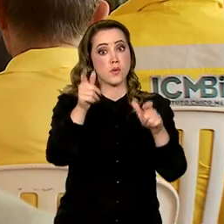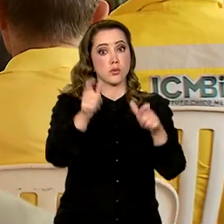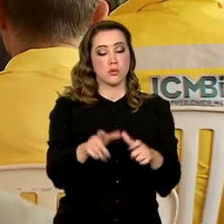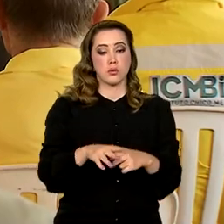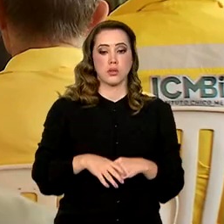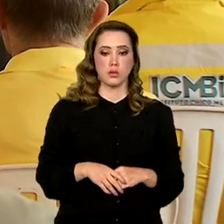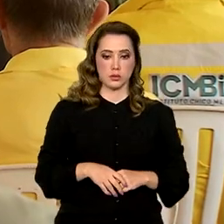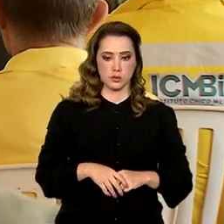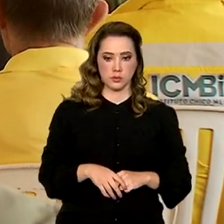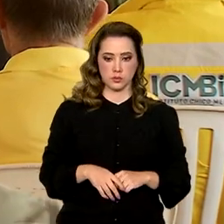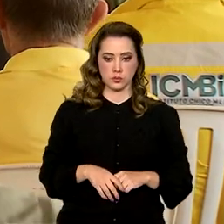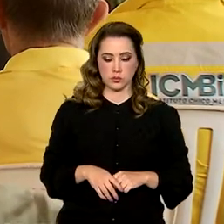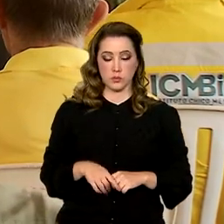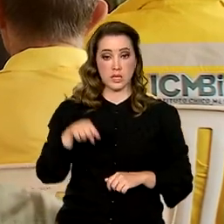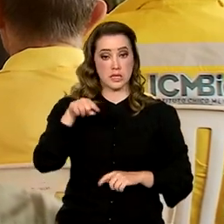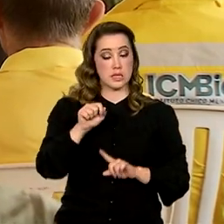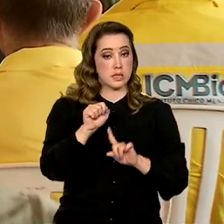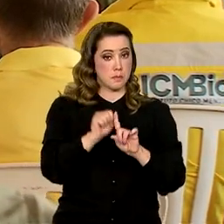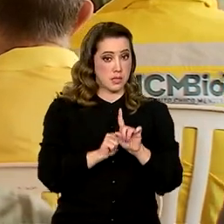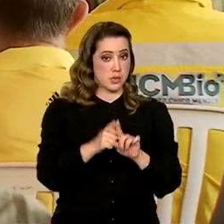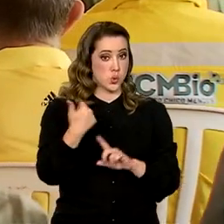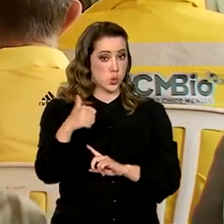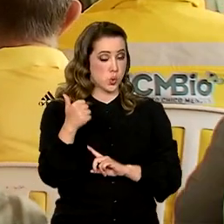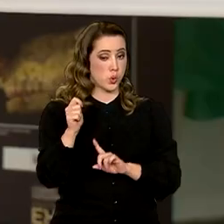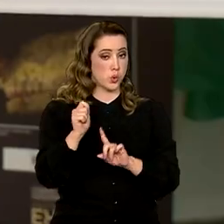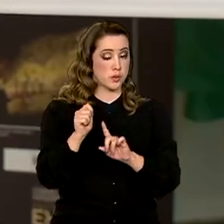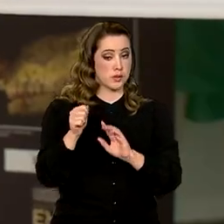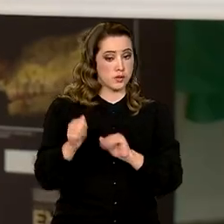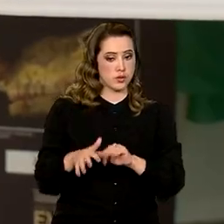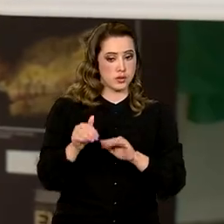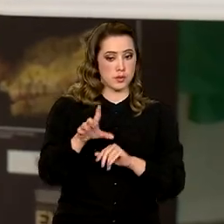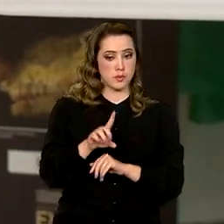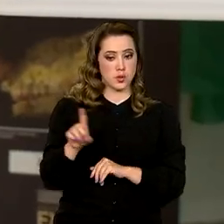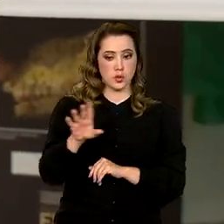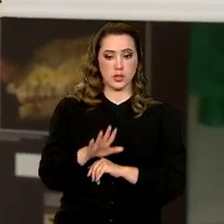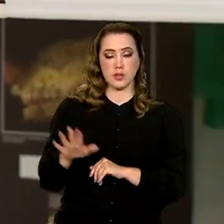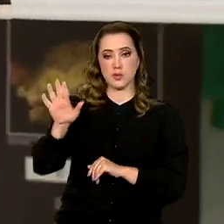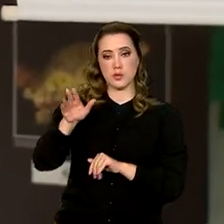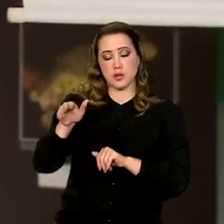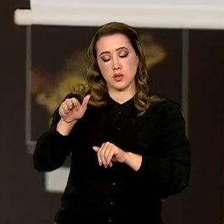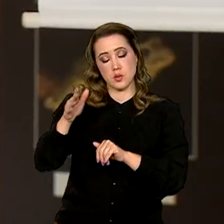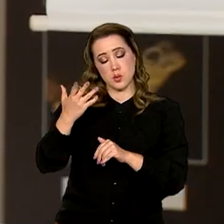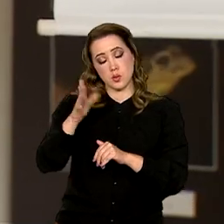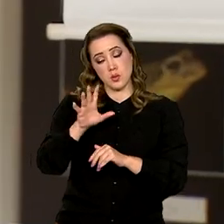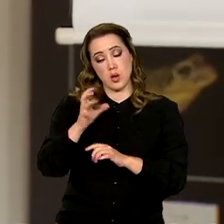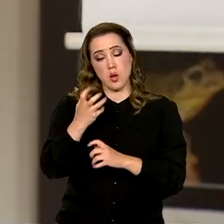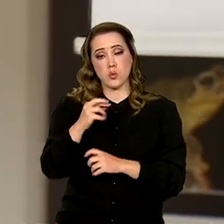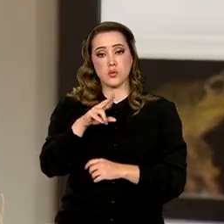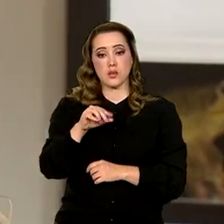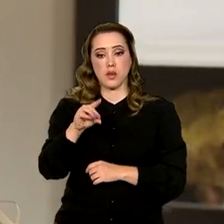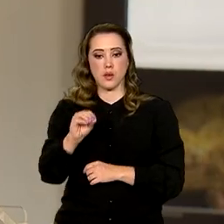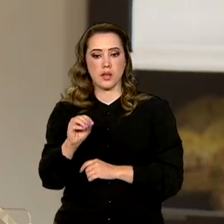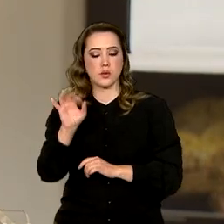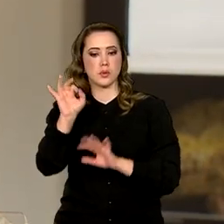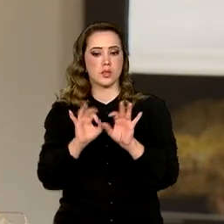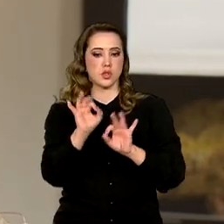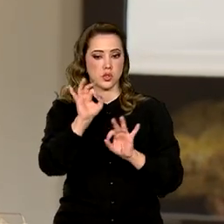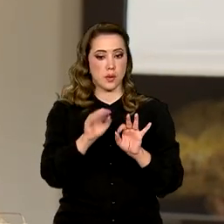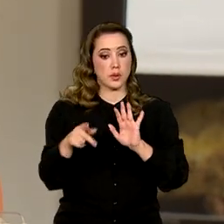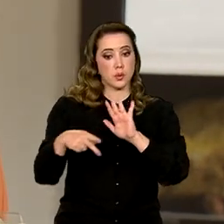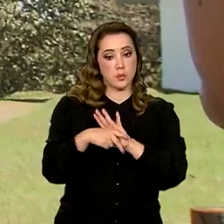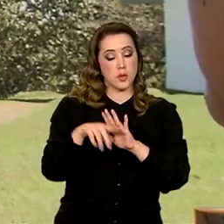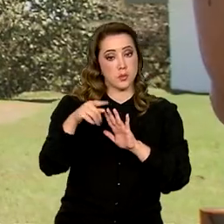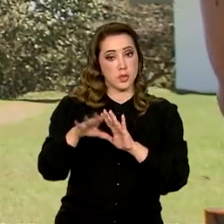E neste 11 de setembro, Dia Nacional do Cerrado, o Plano de Manejo do Parque Nacional de Brasília foi